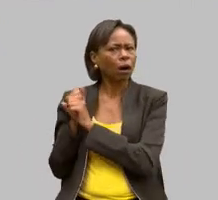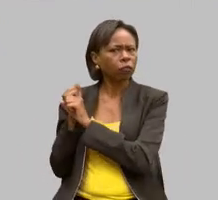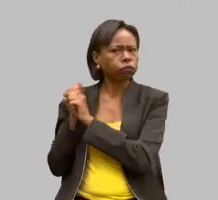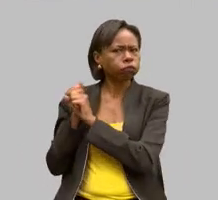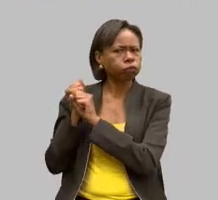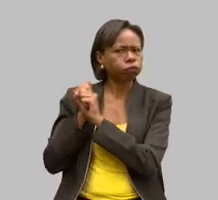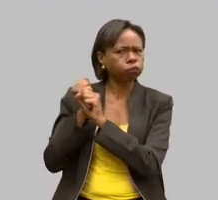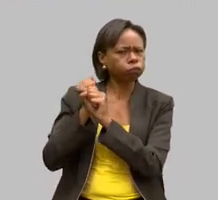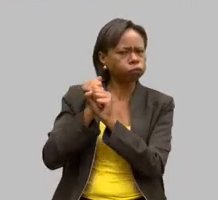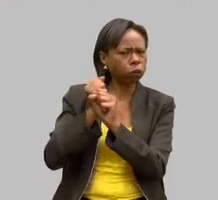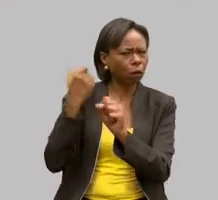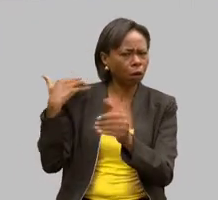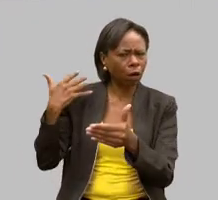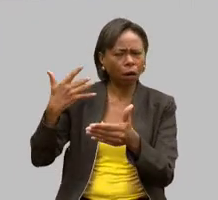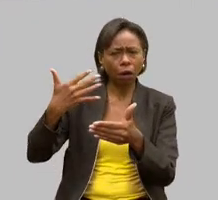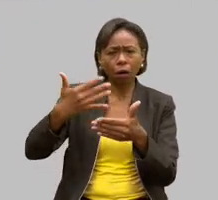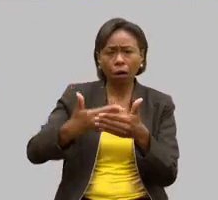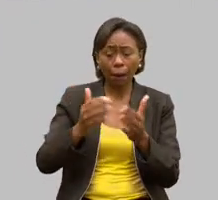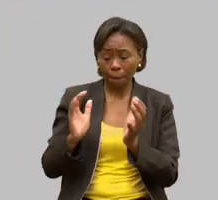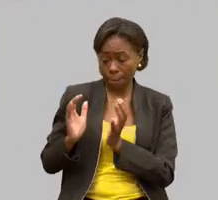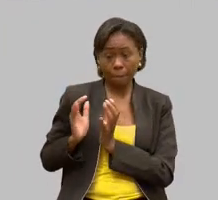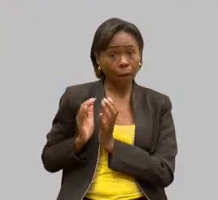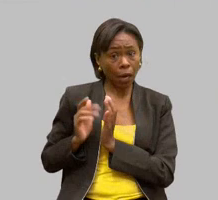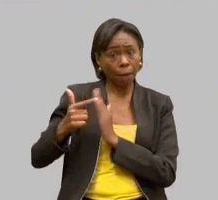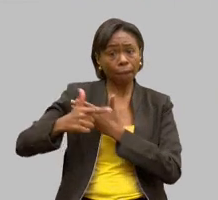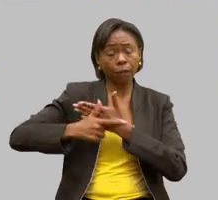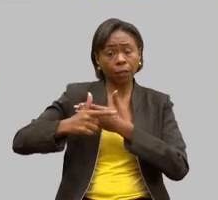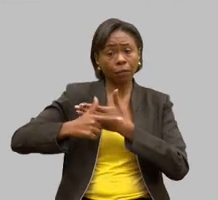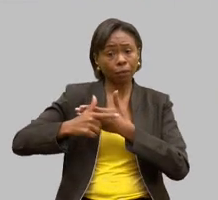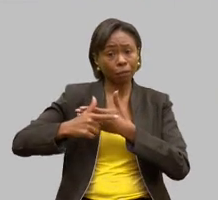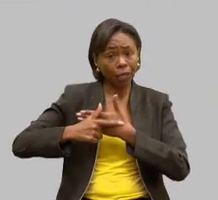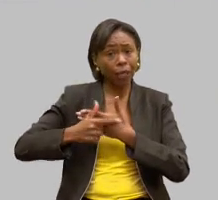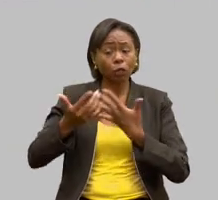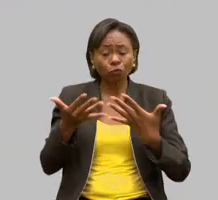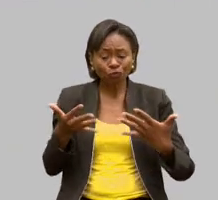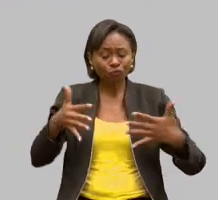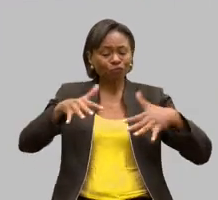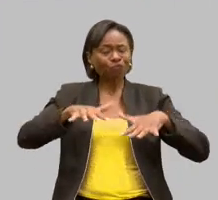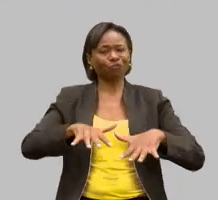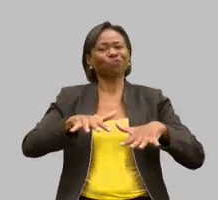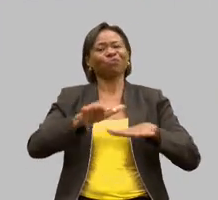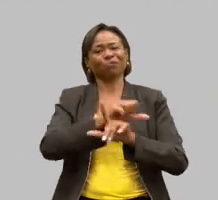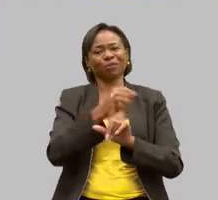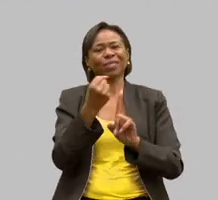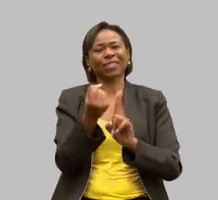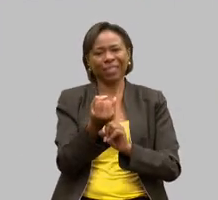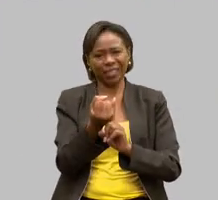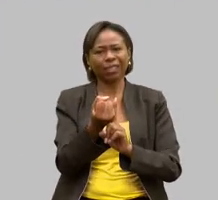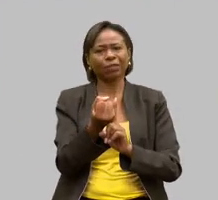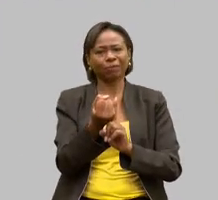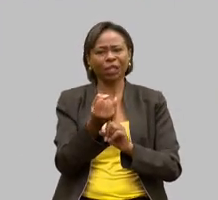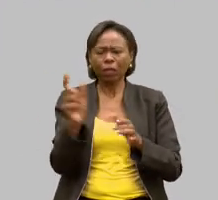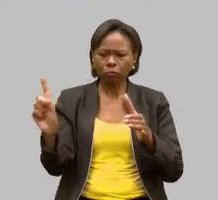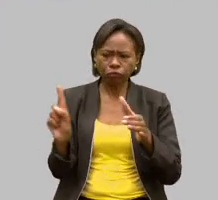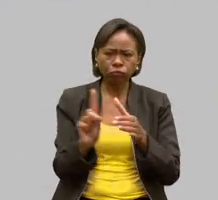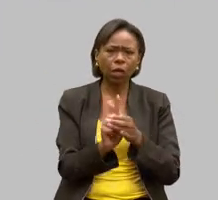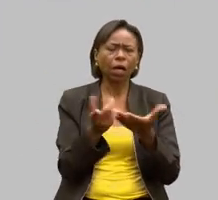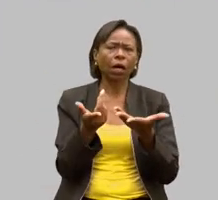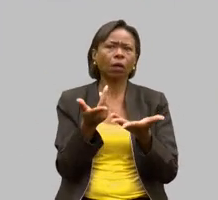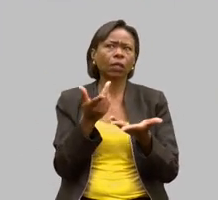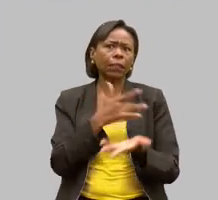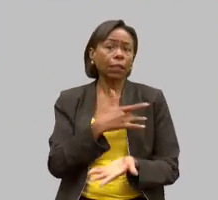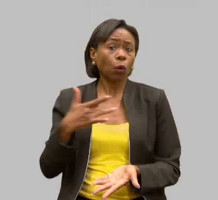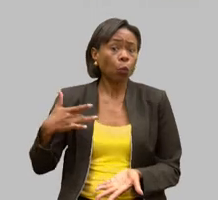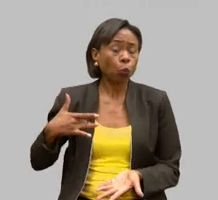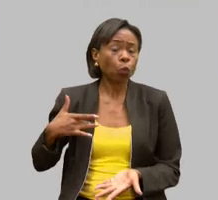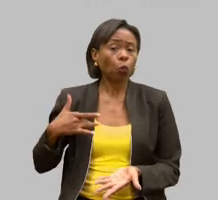desempenhado um papel fundamental na promoção da inclusão social, na oferta de serviços de saúde, educação e